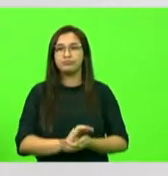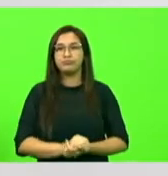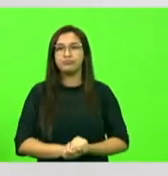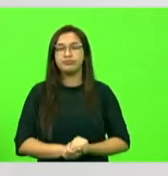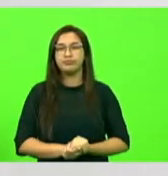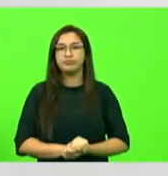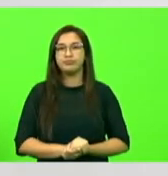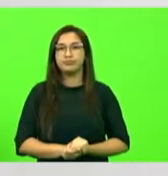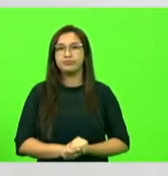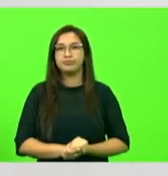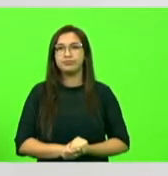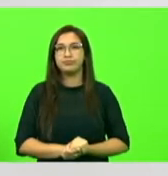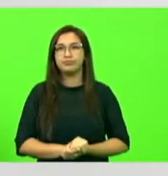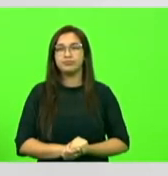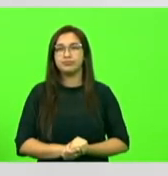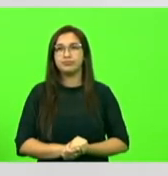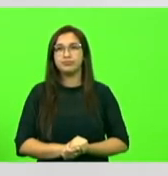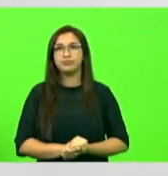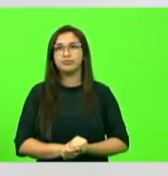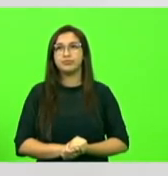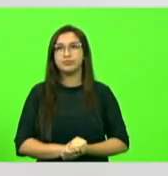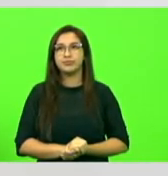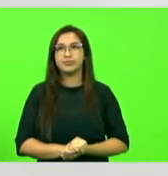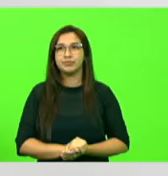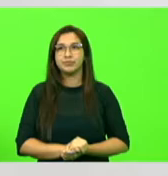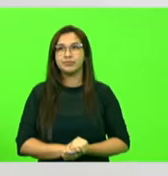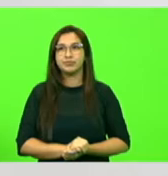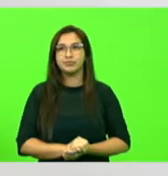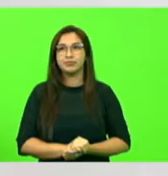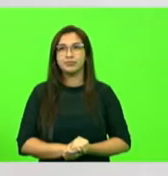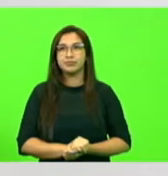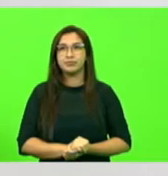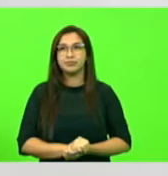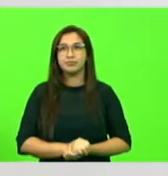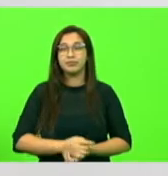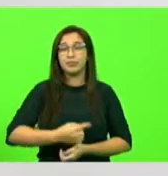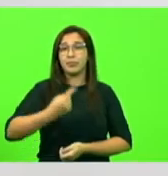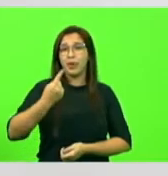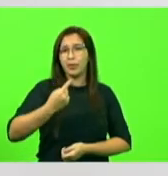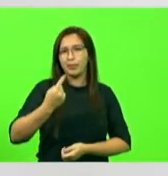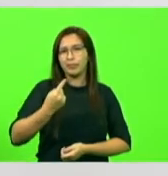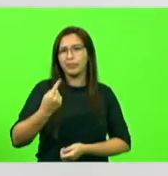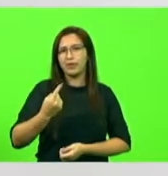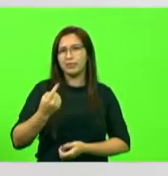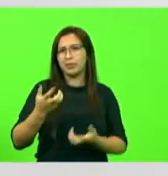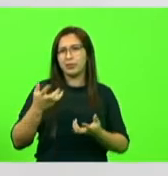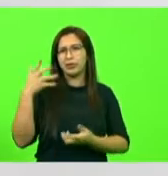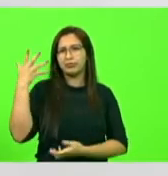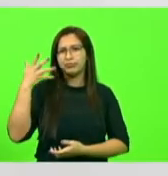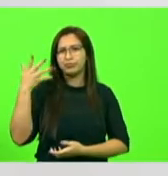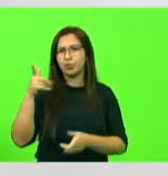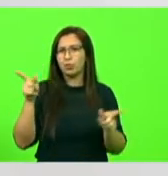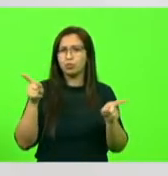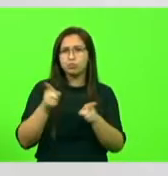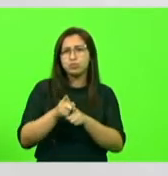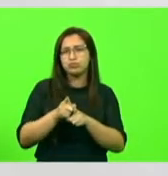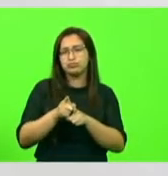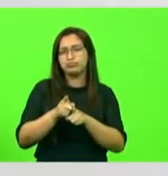também os servidores dessa casa. Em primeiro lugar, eu queria fazer uma falinha bem curta, porque eu vou ter mais fala para fazer, presidente.